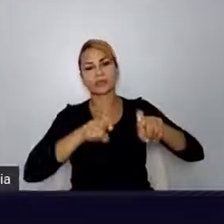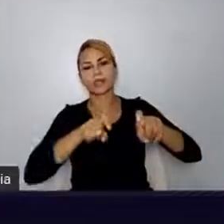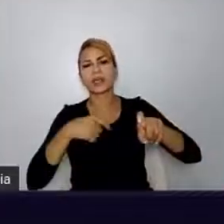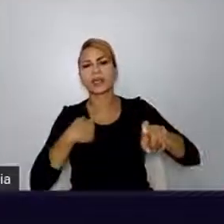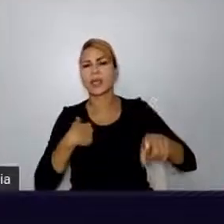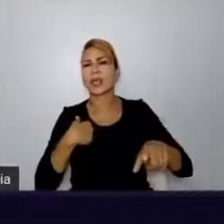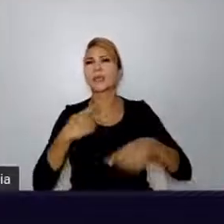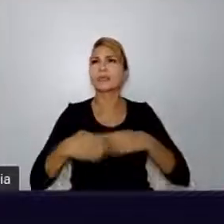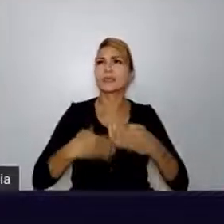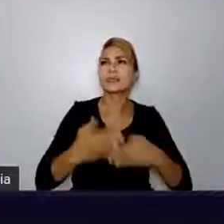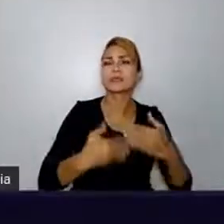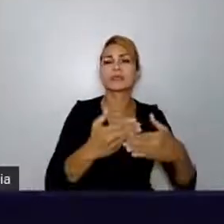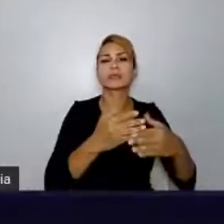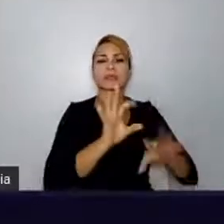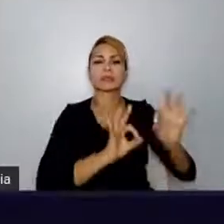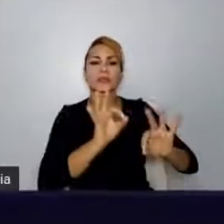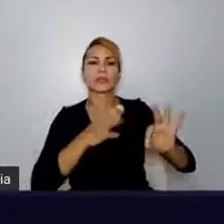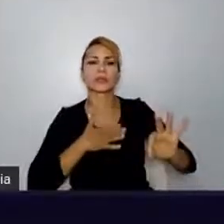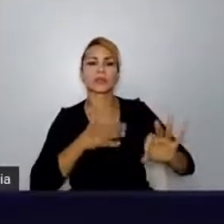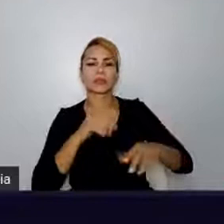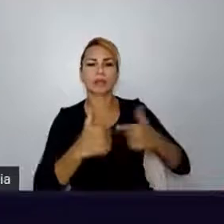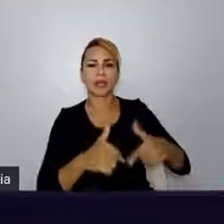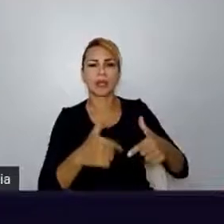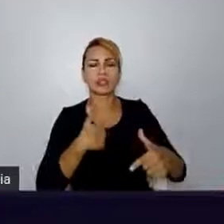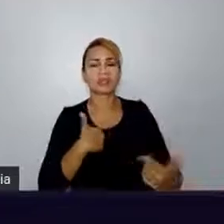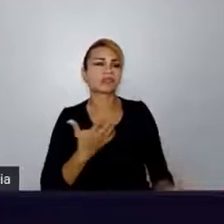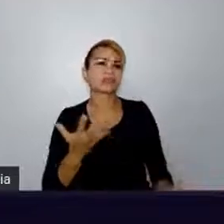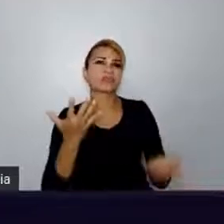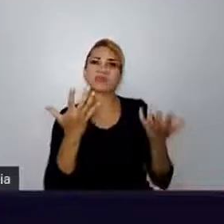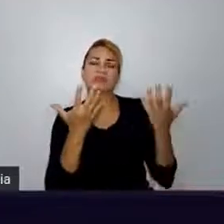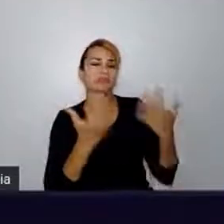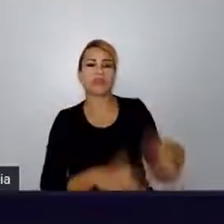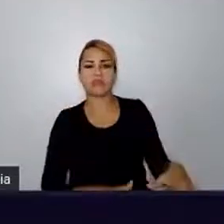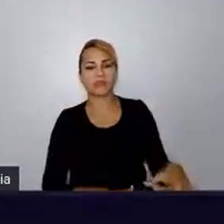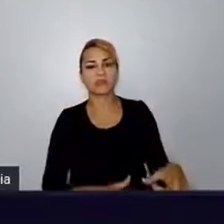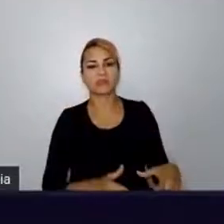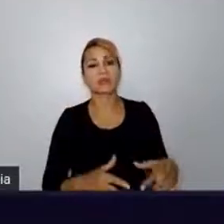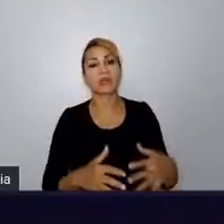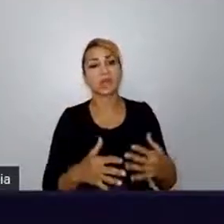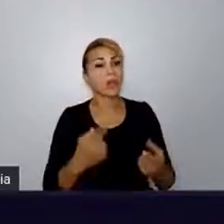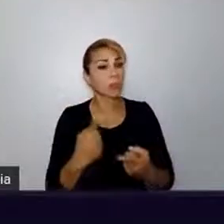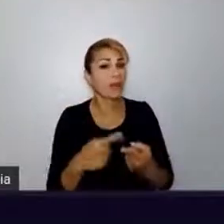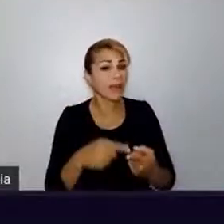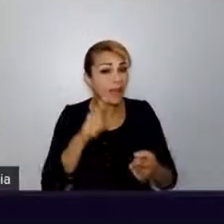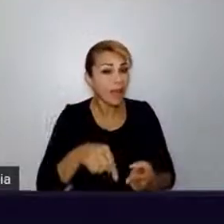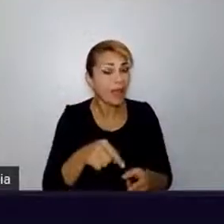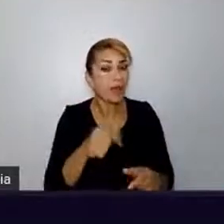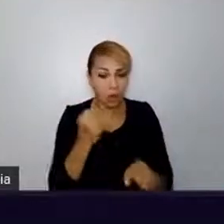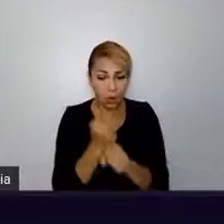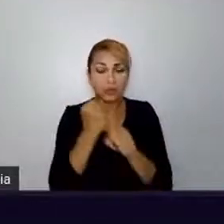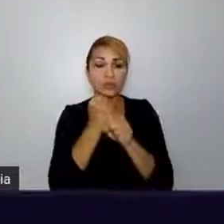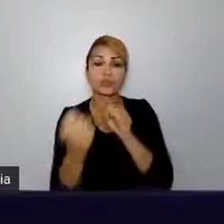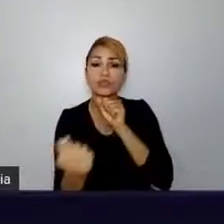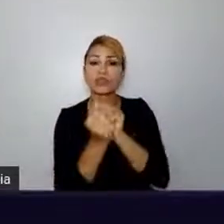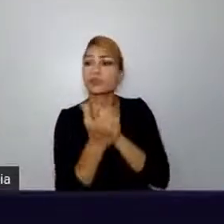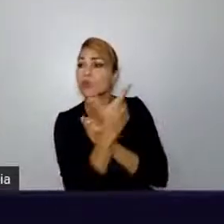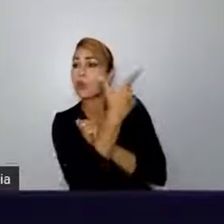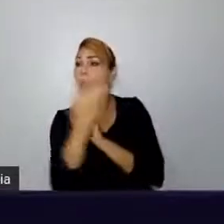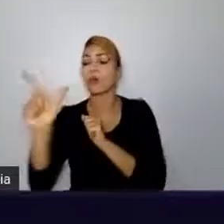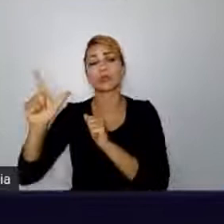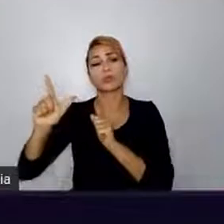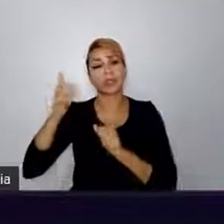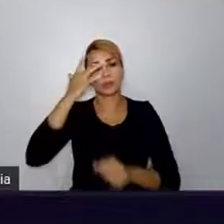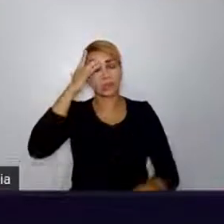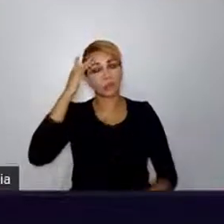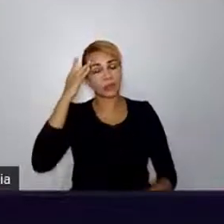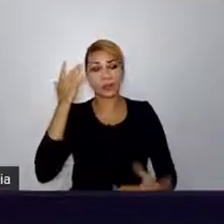sem o que foi e o que é construído por várias pessoas. Eu não sei como vocês estão se sentindo com esse exercício que a